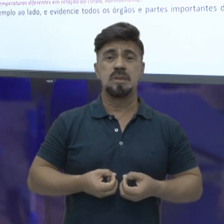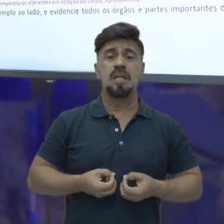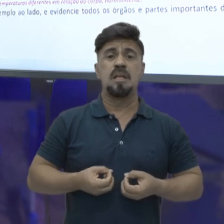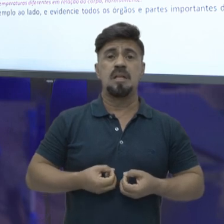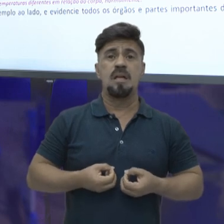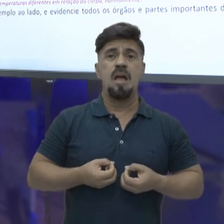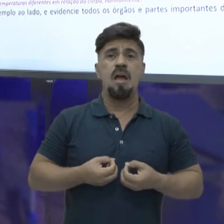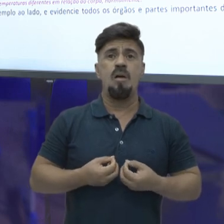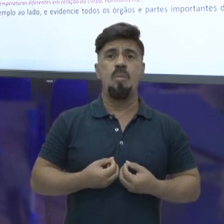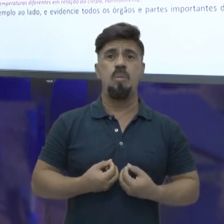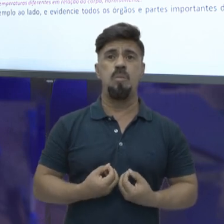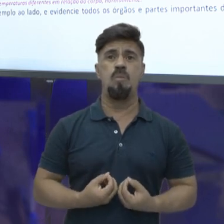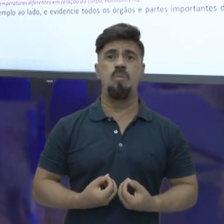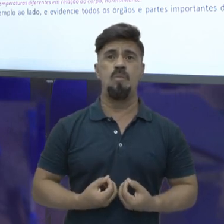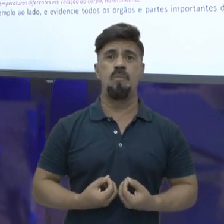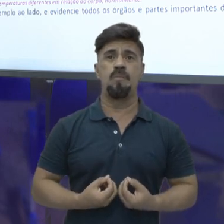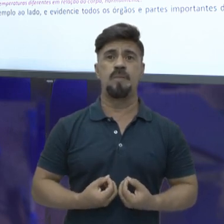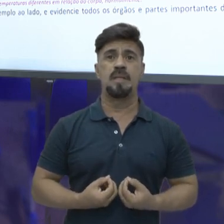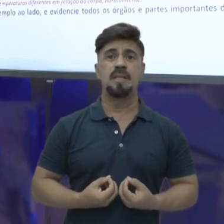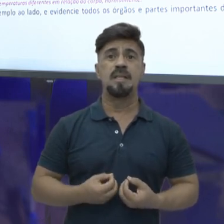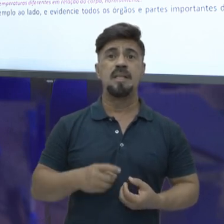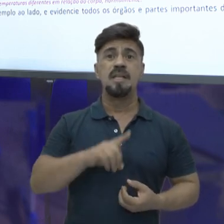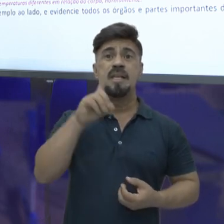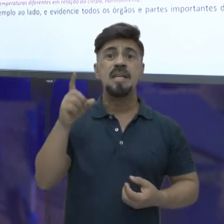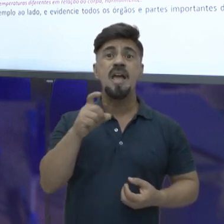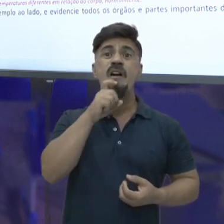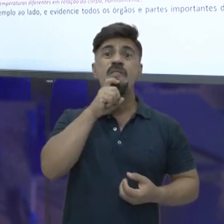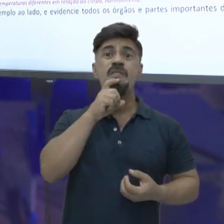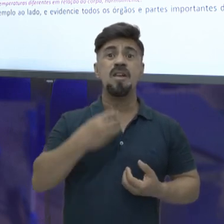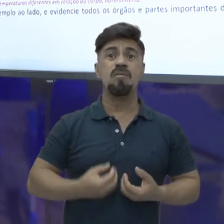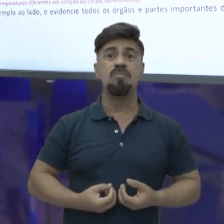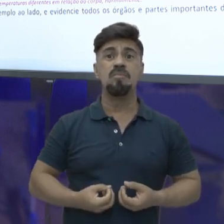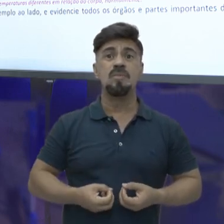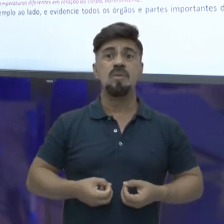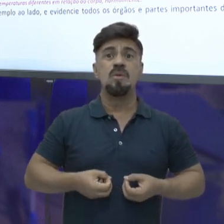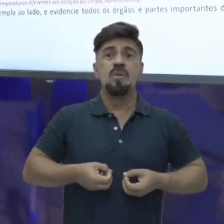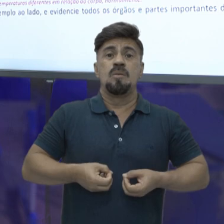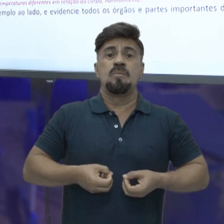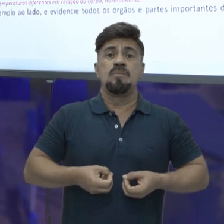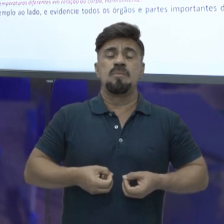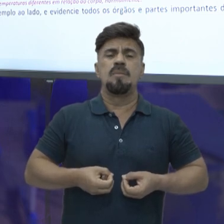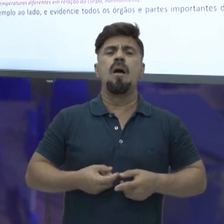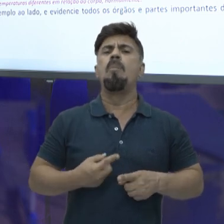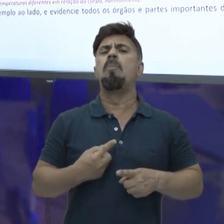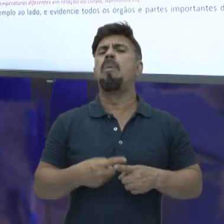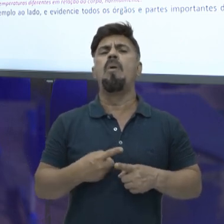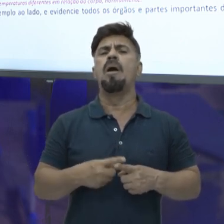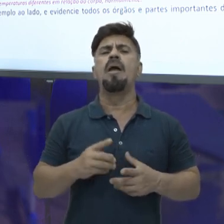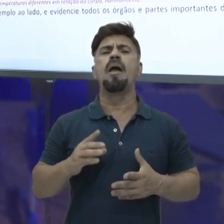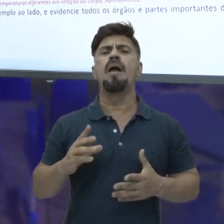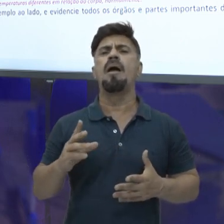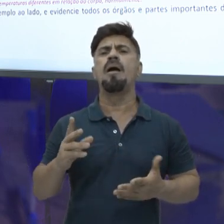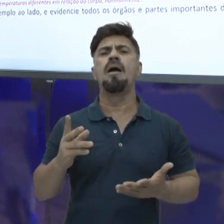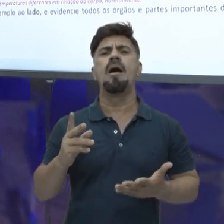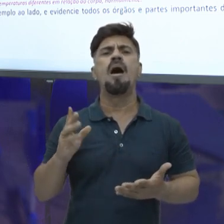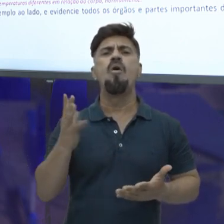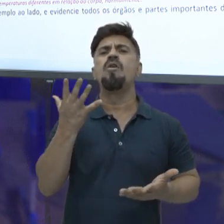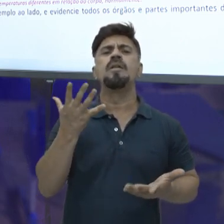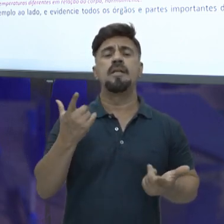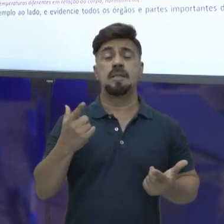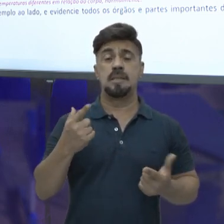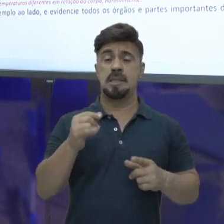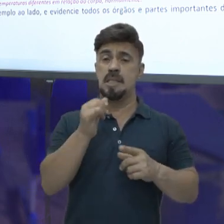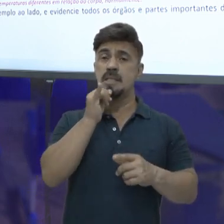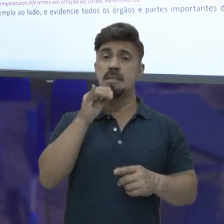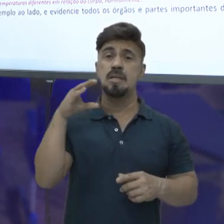essa bolsa vai descer. Nos dias frios, a bolsa escrotal vai acabar subindo. E por que isso acontece? Quando tá muito quente,